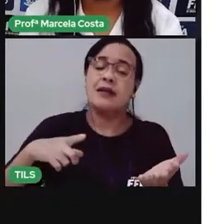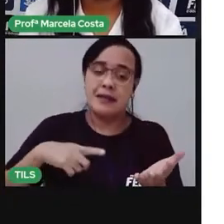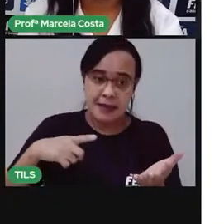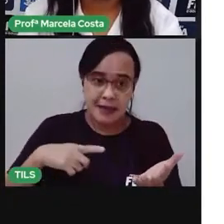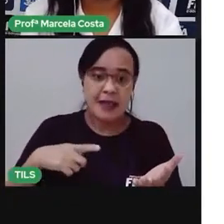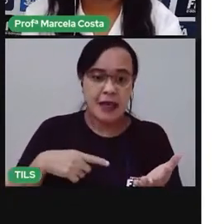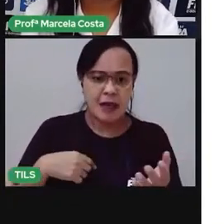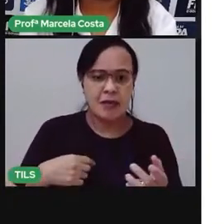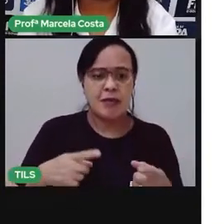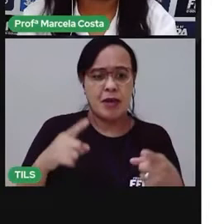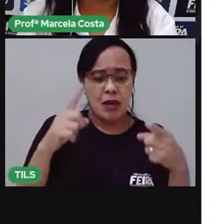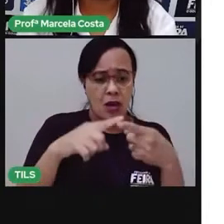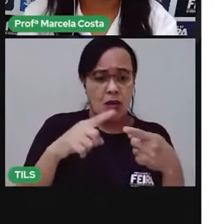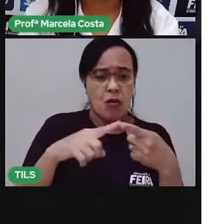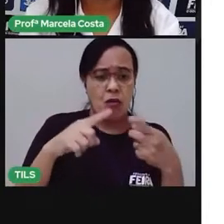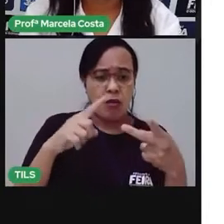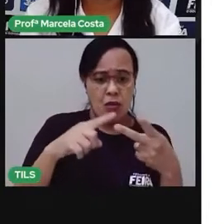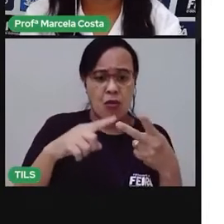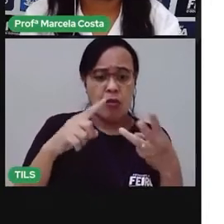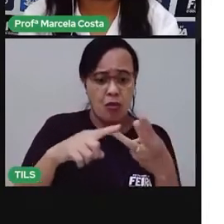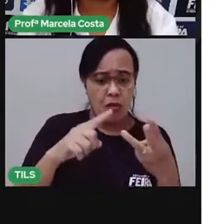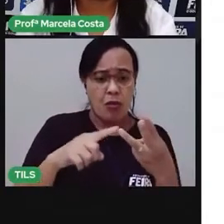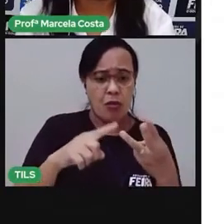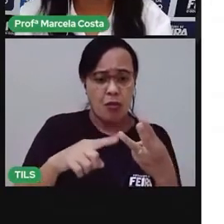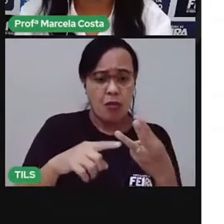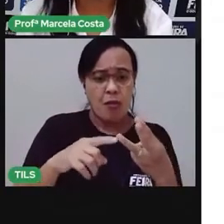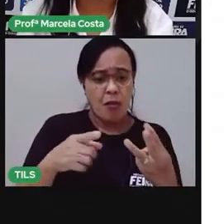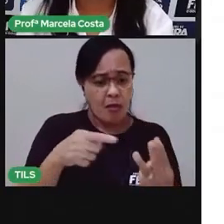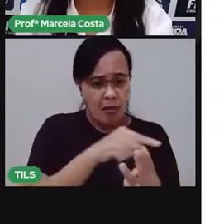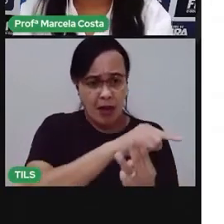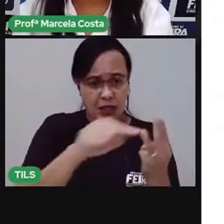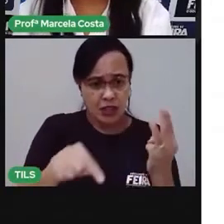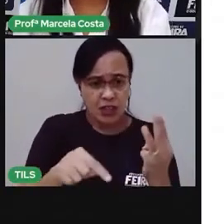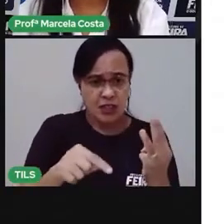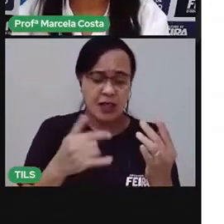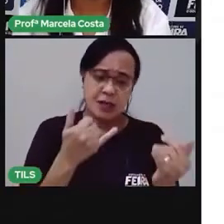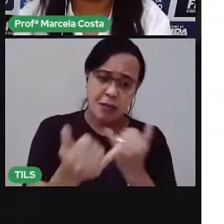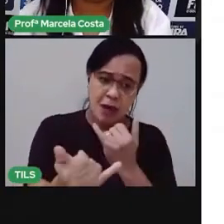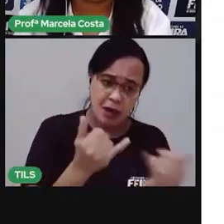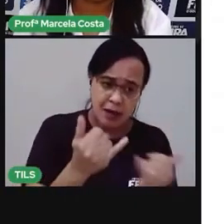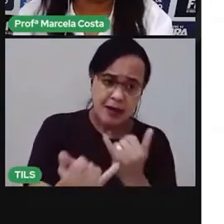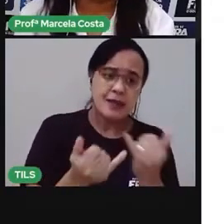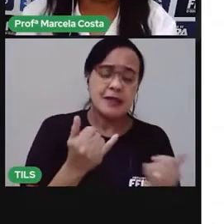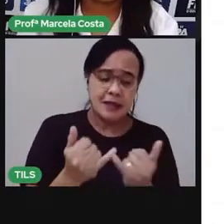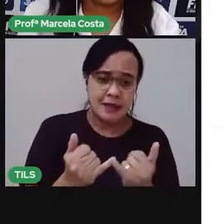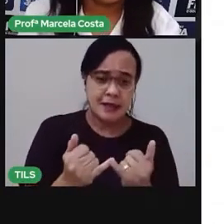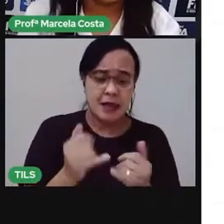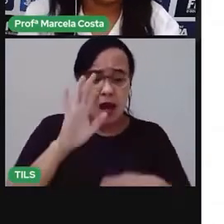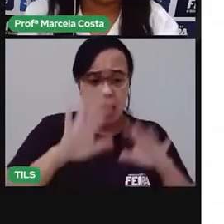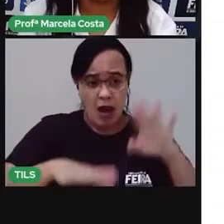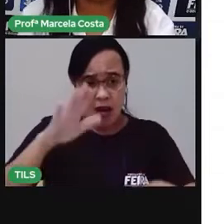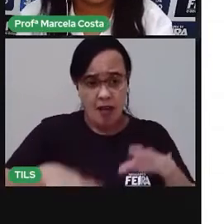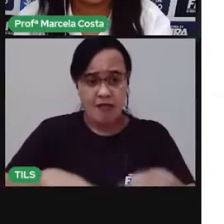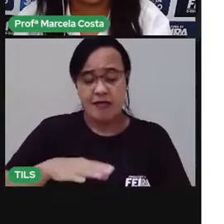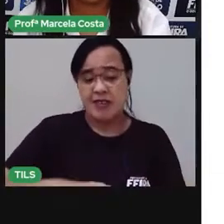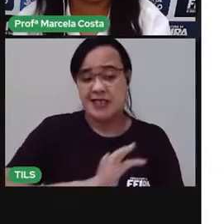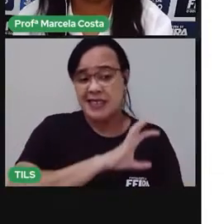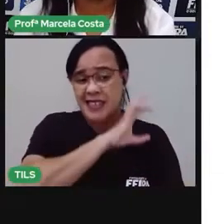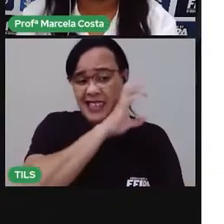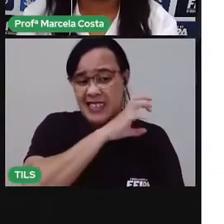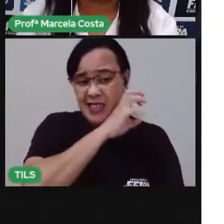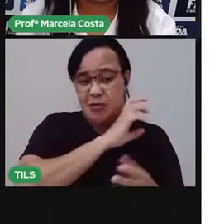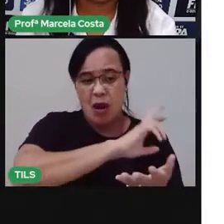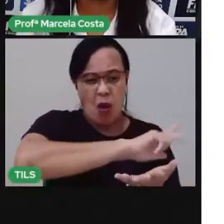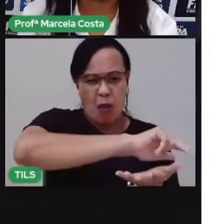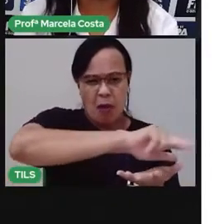fazenda, varia. Uma fazenda tem criação, geralmente, de animais de pequena a grande porte, seja galinha, vaca.